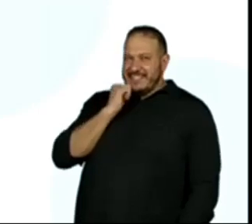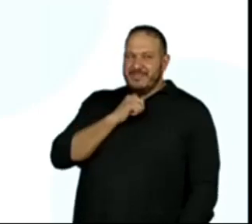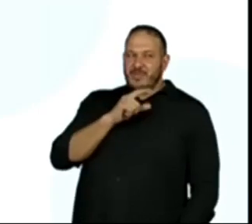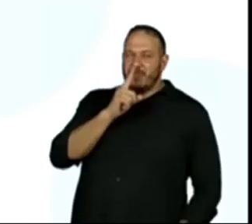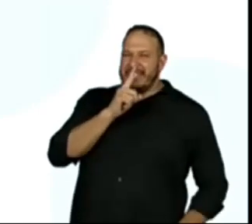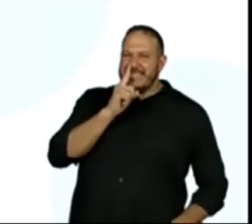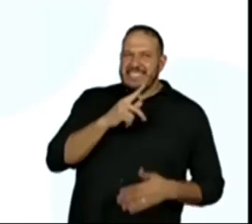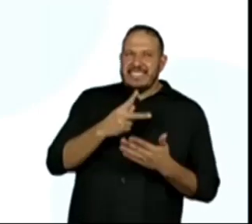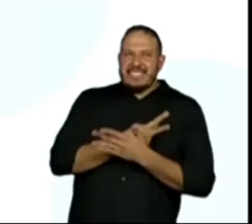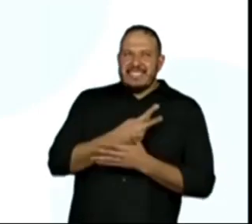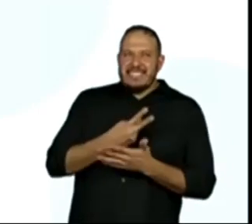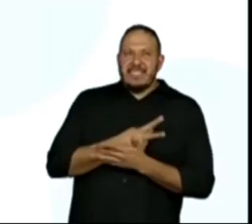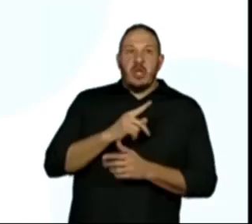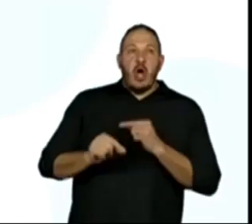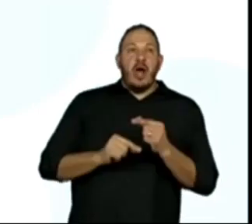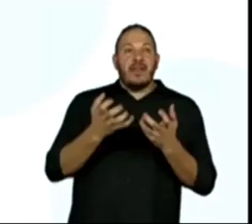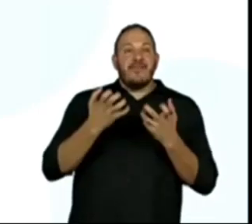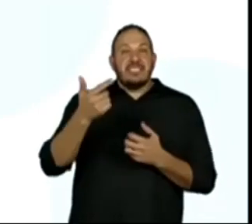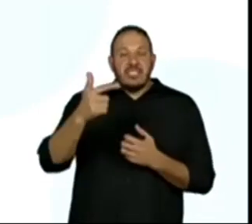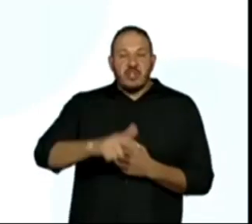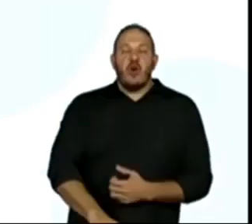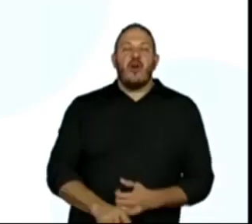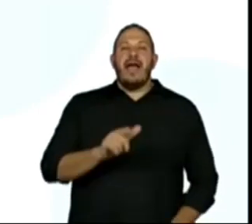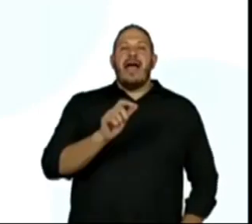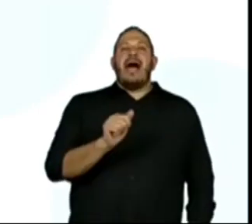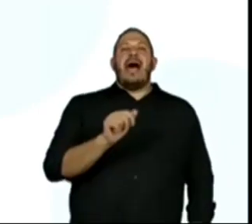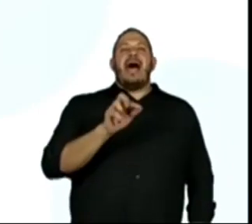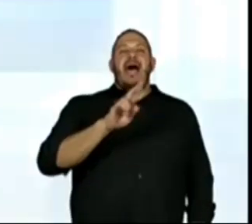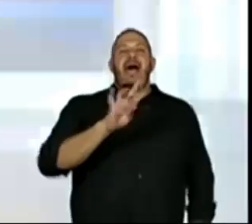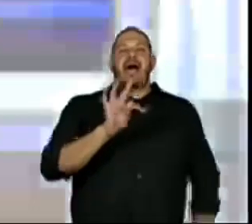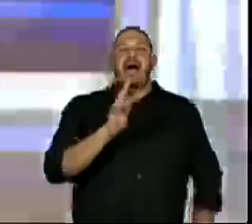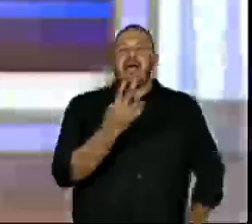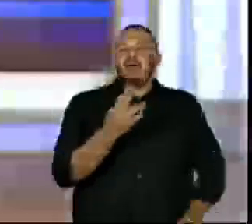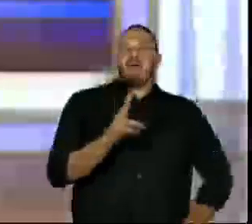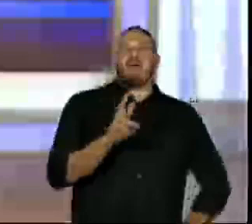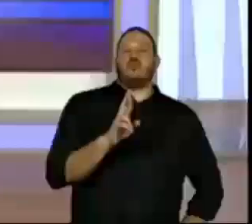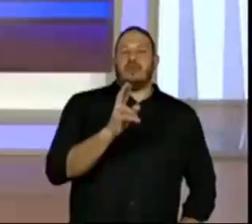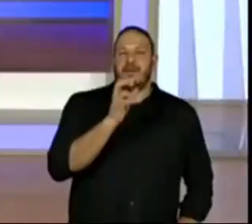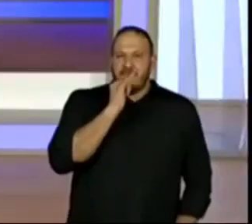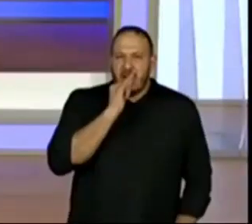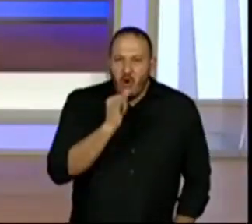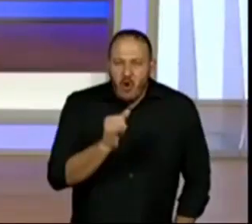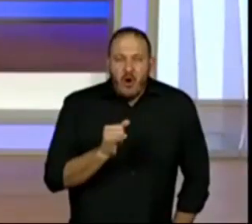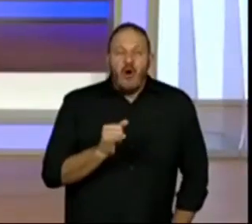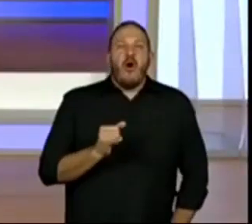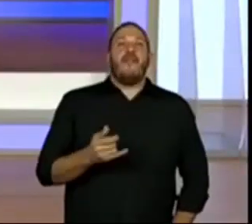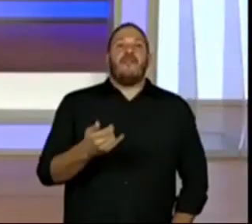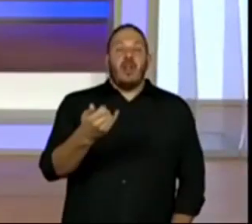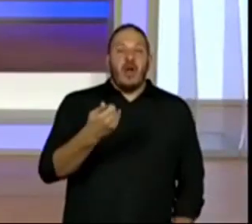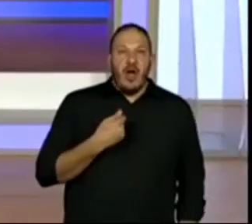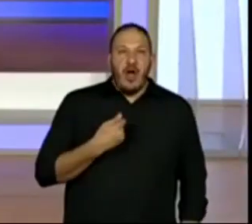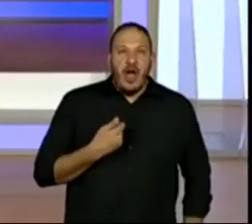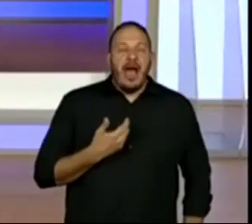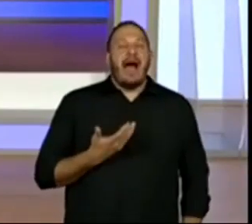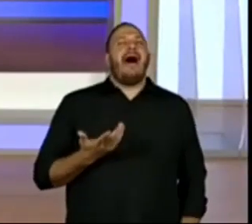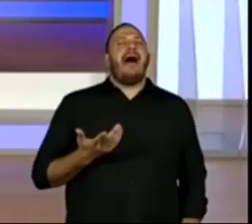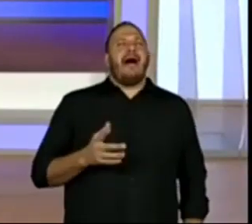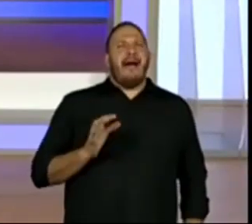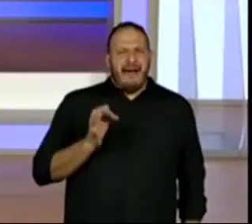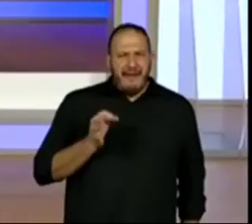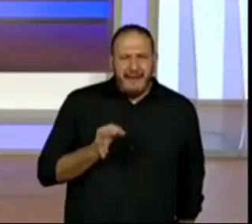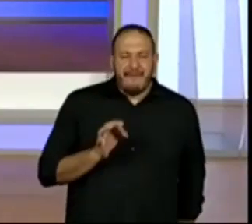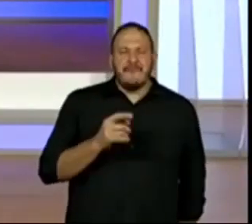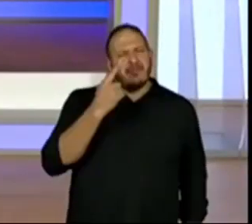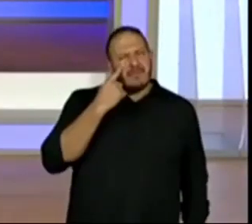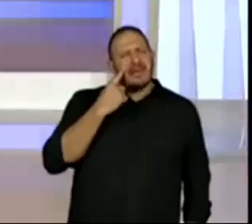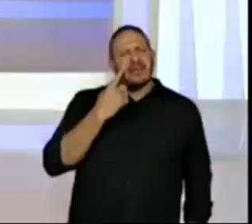ver o Arthur Guimarães, do quarto ano C, da ProEdly. Já está ali participando. Oráculo, deixa a tela,